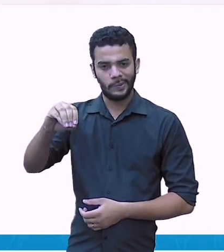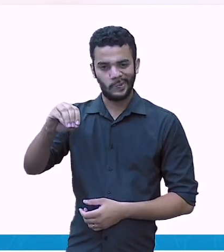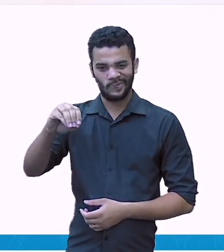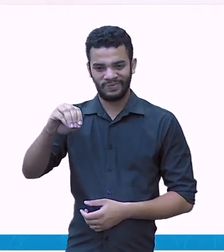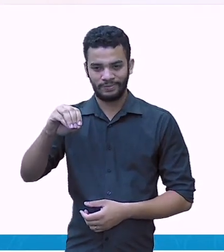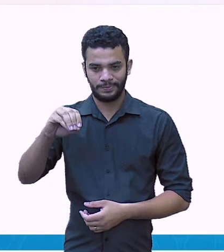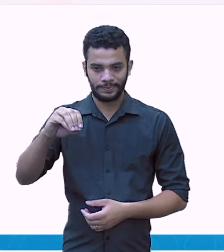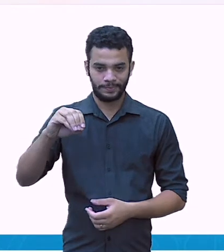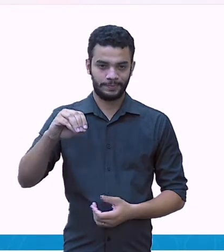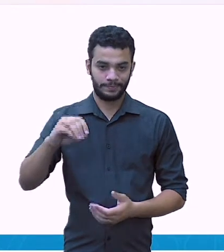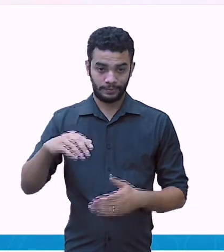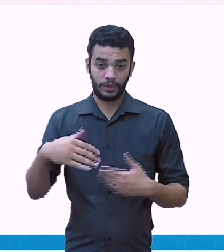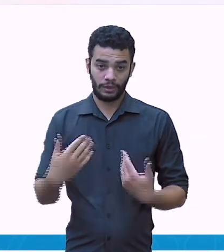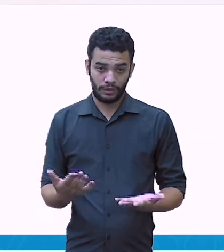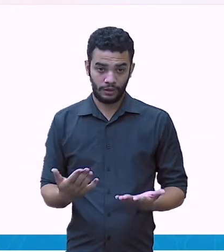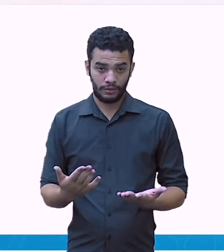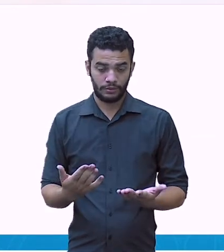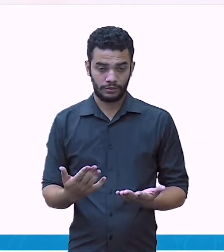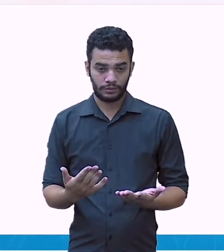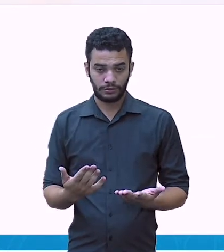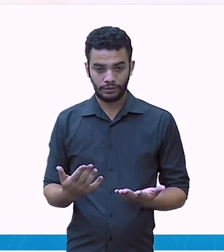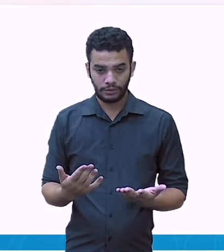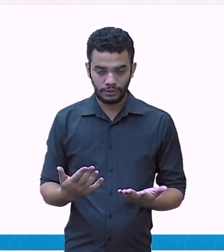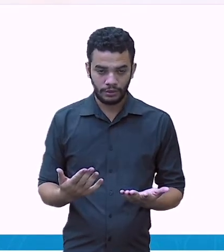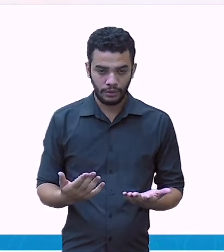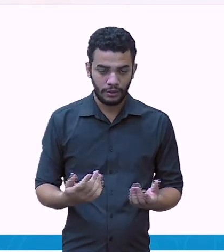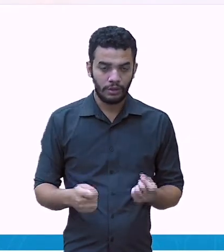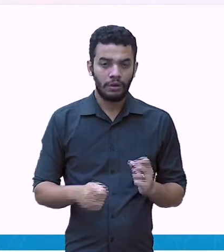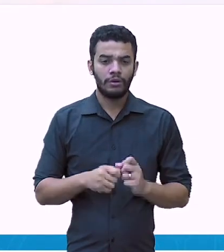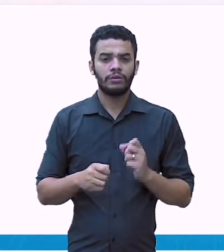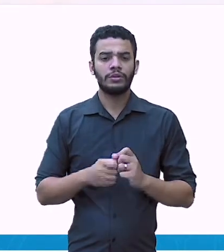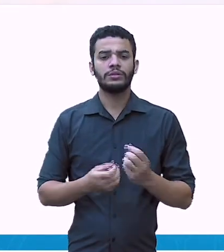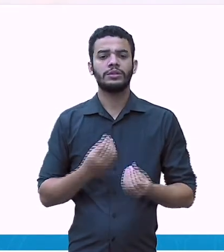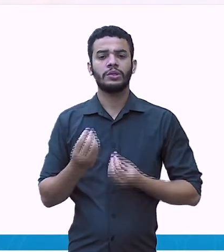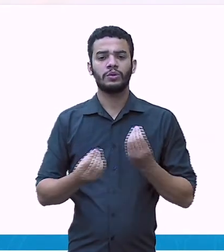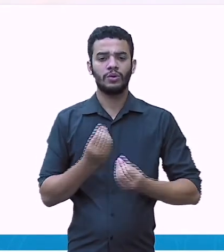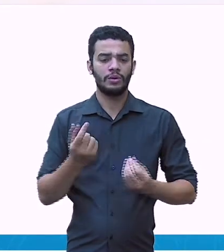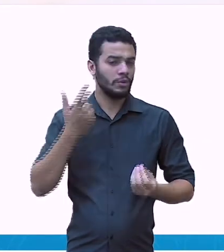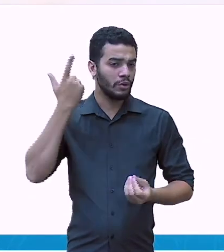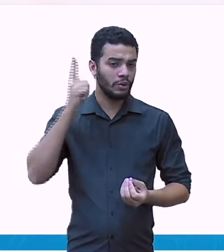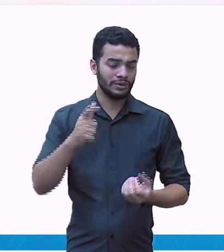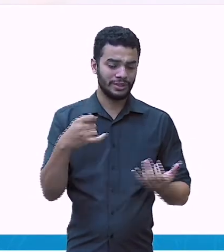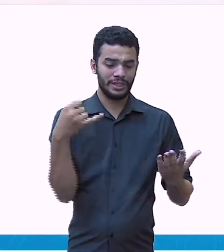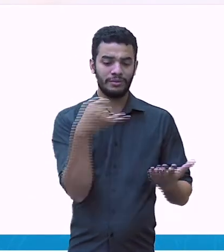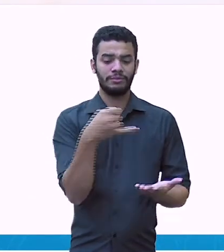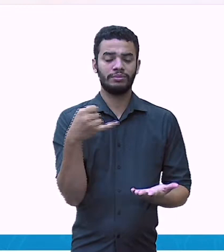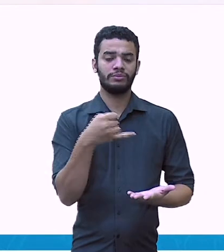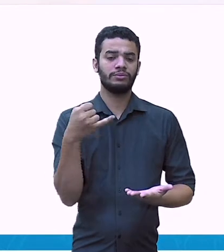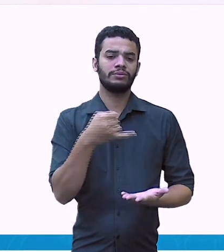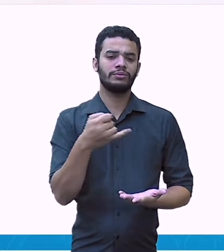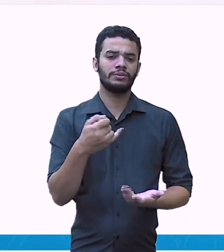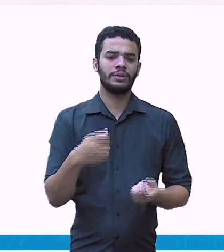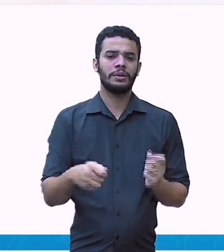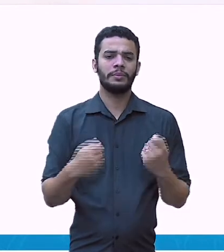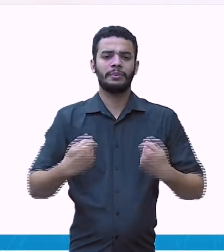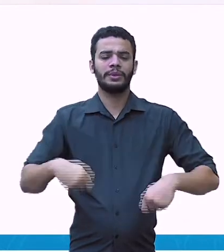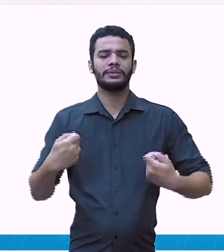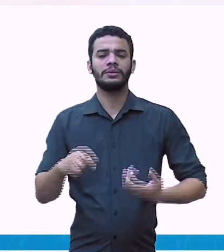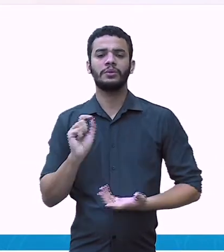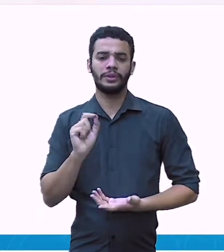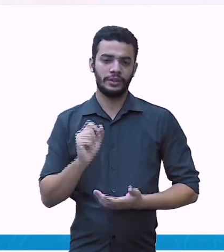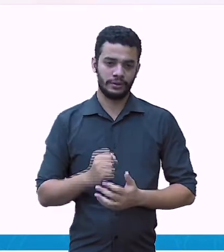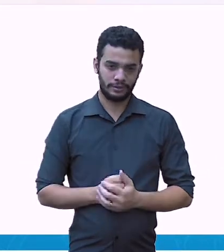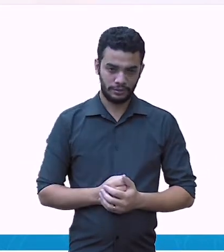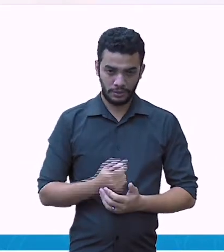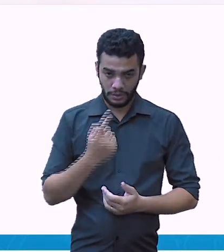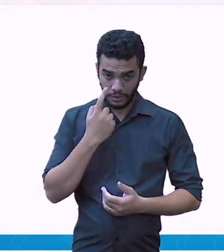décimos. Então, como que eu vou fazer para fazer essa subtração? Olha, aqui eu tenho